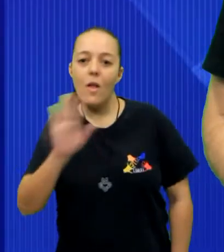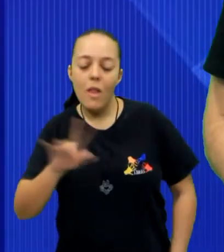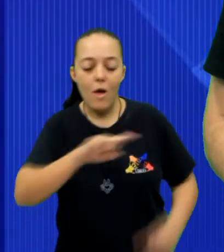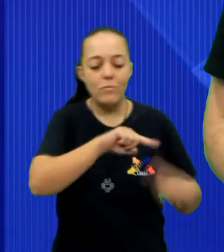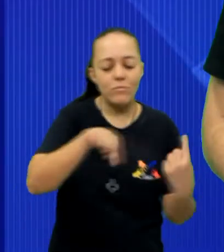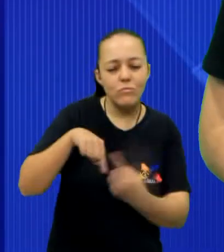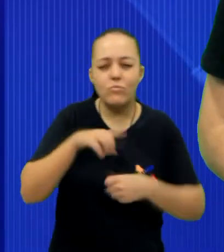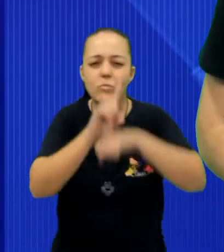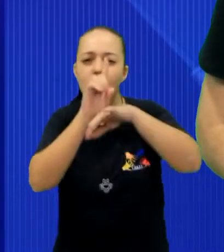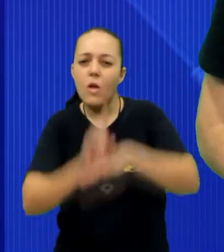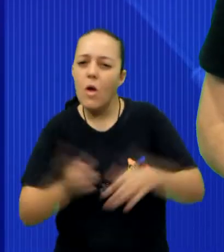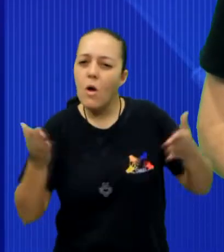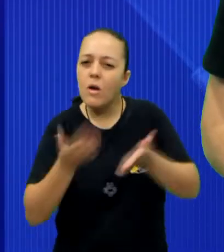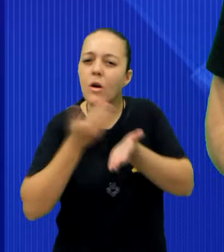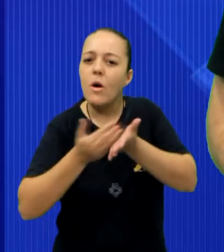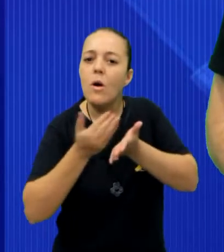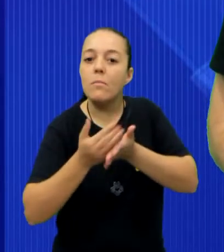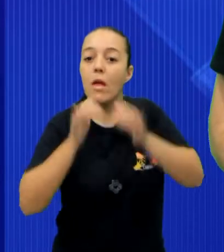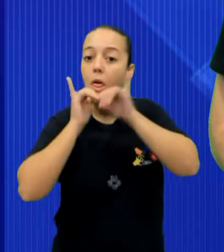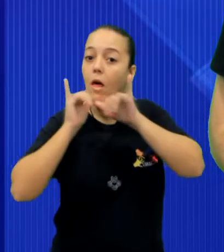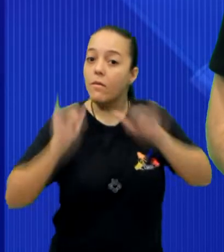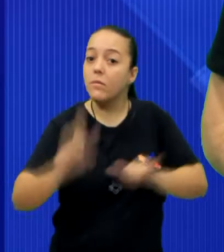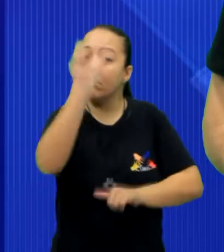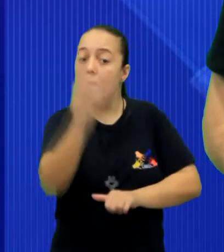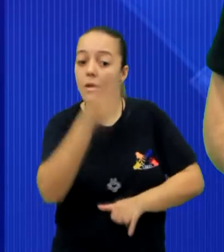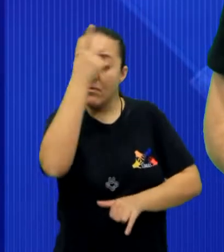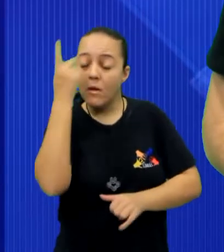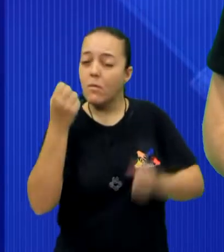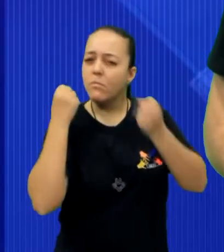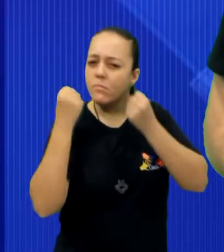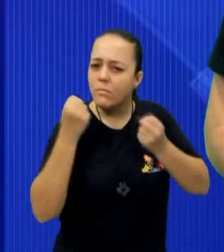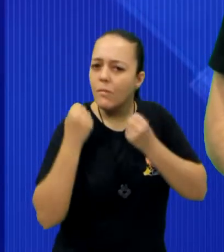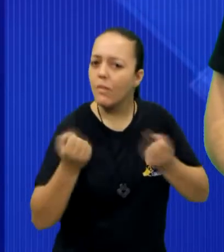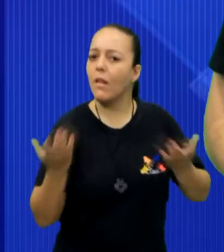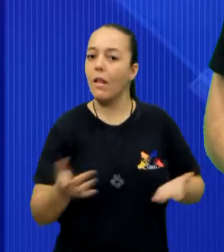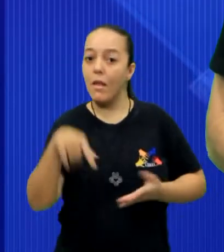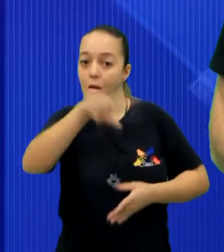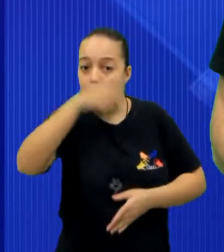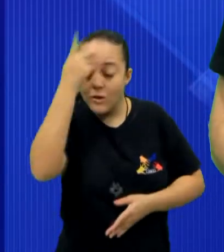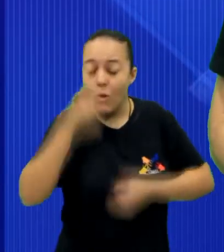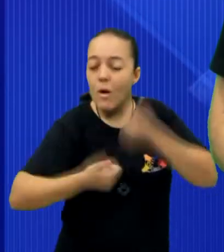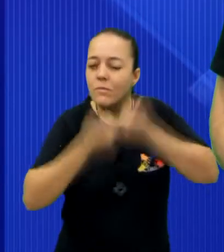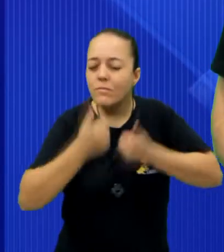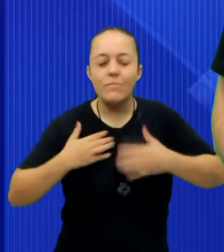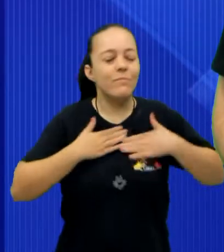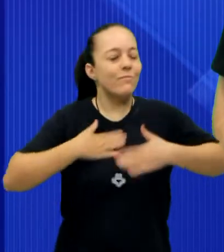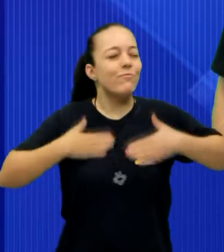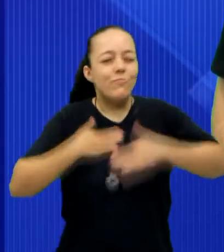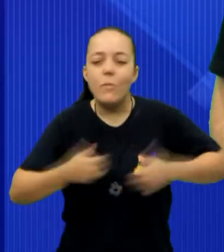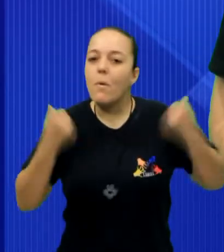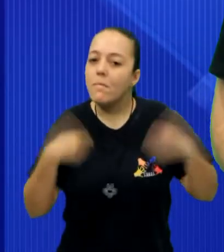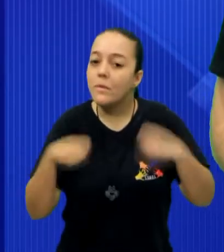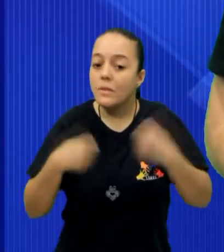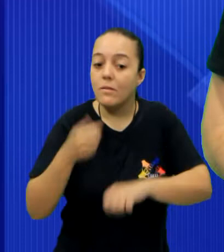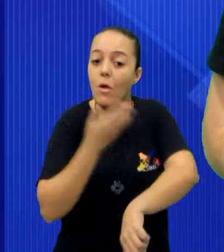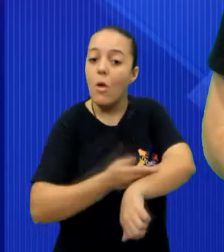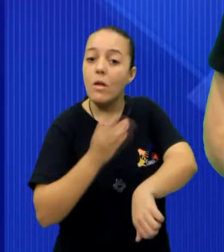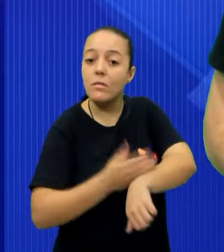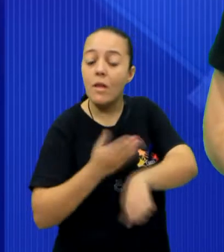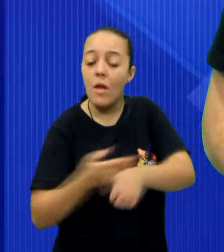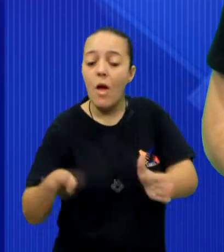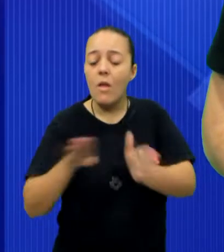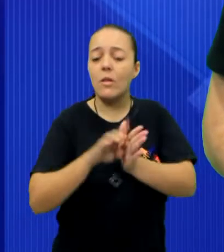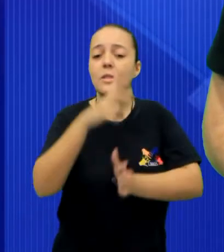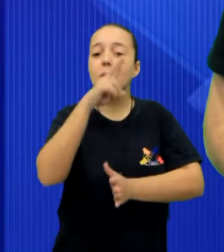Olá, o nosso Giro de Ocesano de hoje começa com um recado para os atletas de plantão. Quem gosta de esporte já pode ir se preparando para o treinão